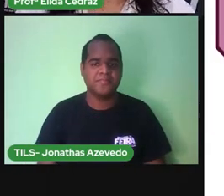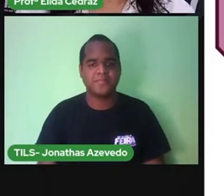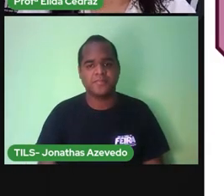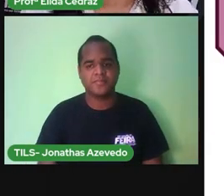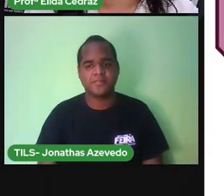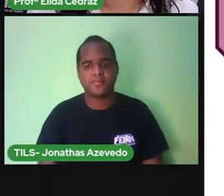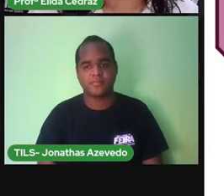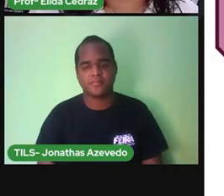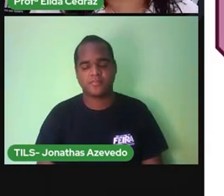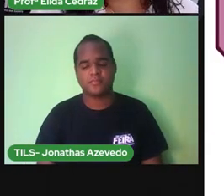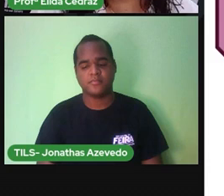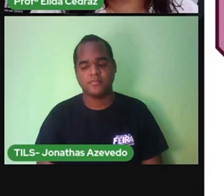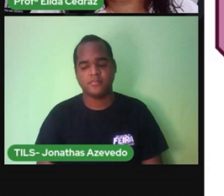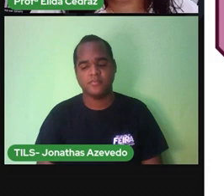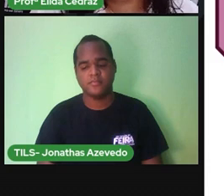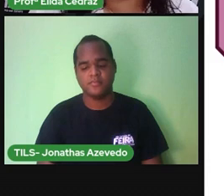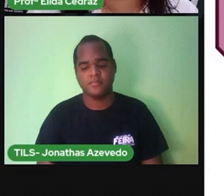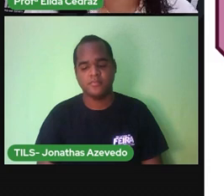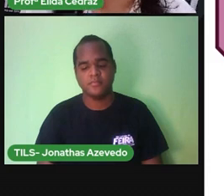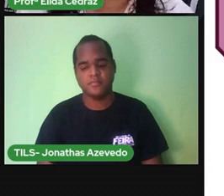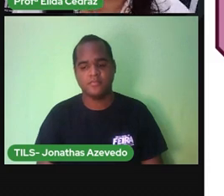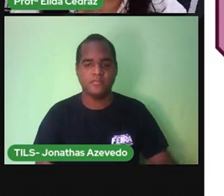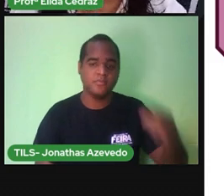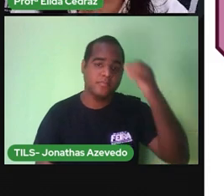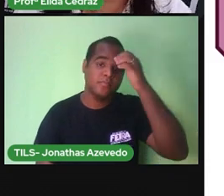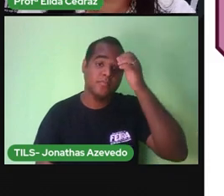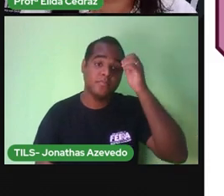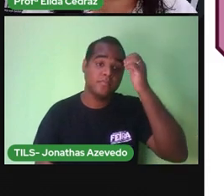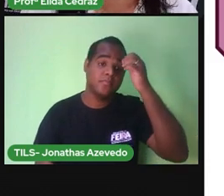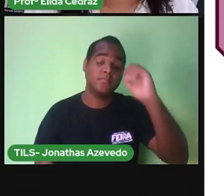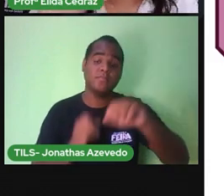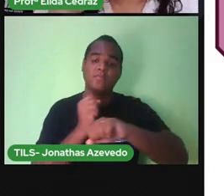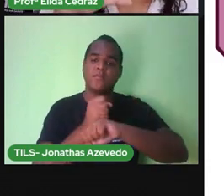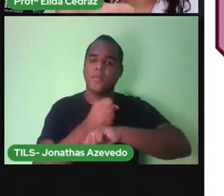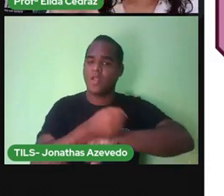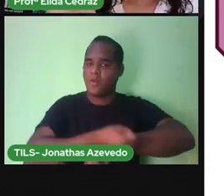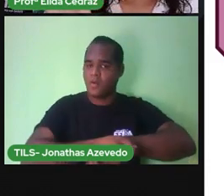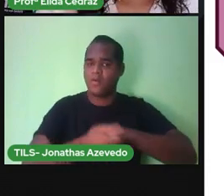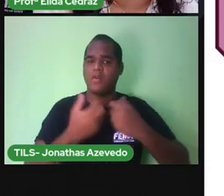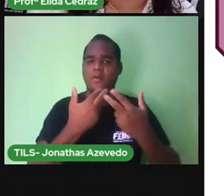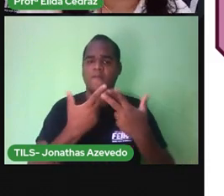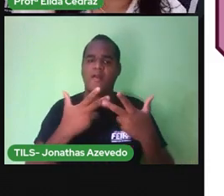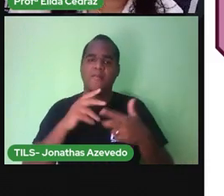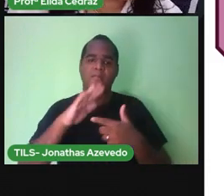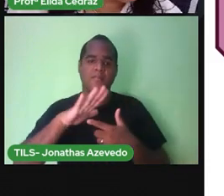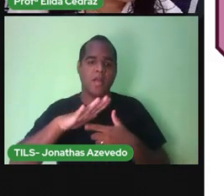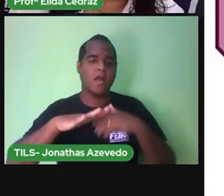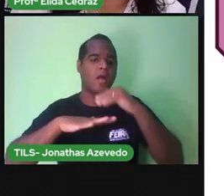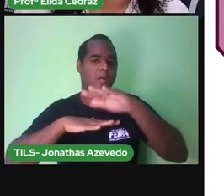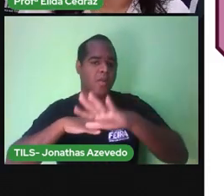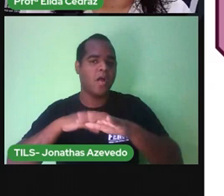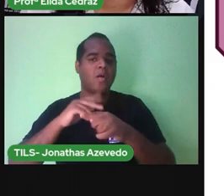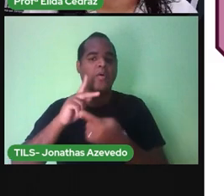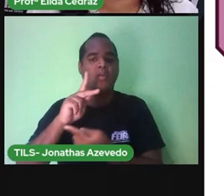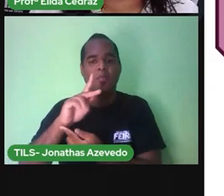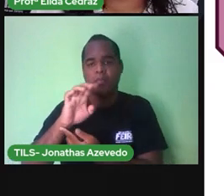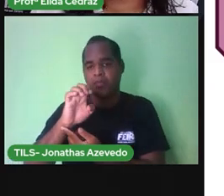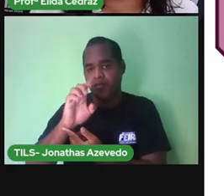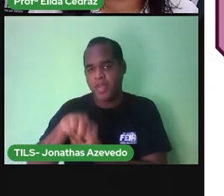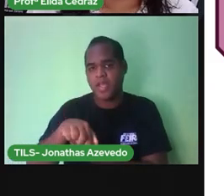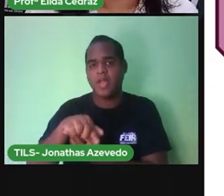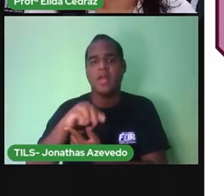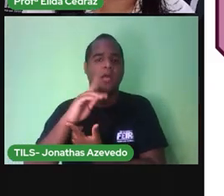Utilizavam tiras de couro, cipó, galhos, o palmo, o pé, a